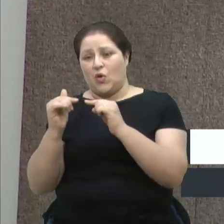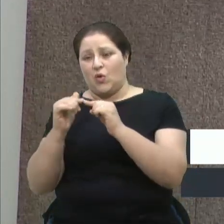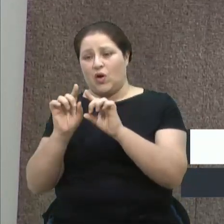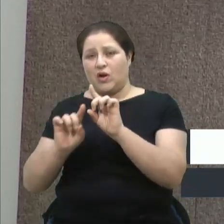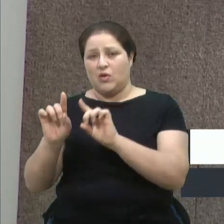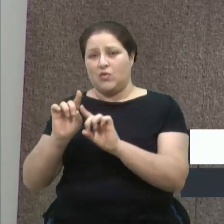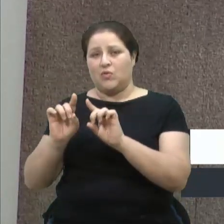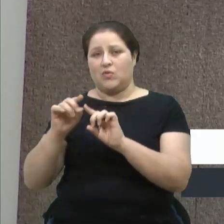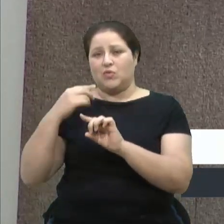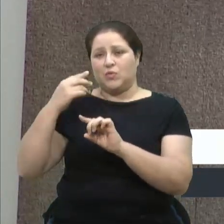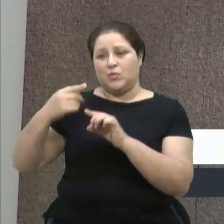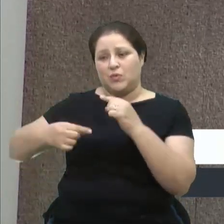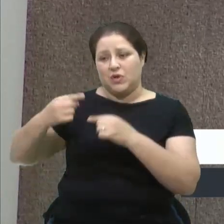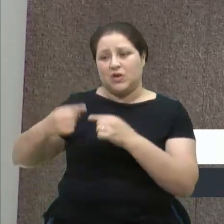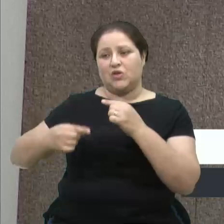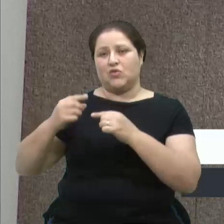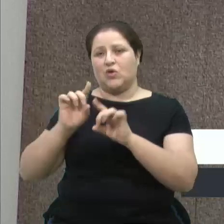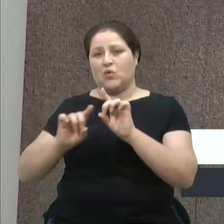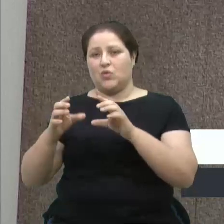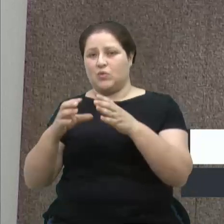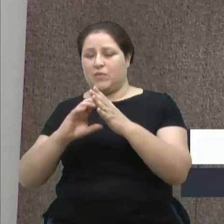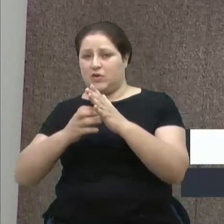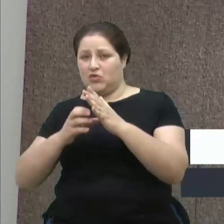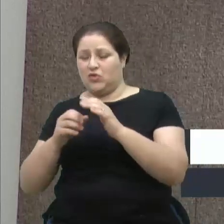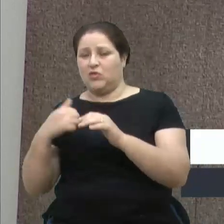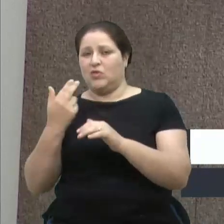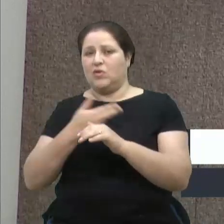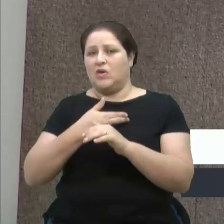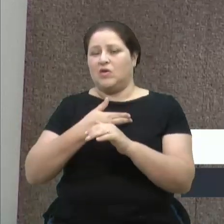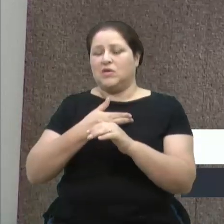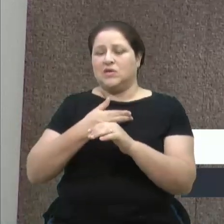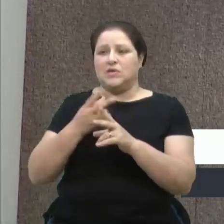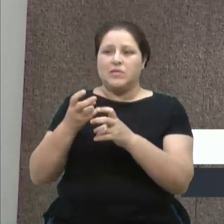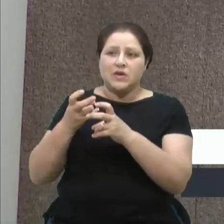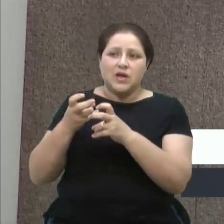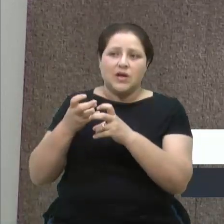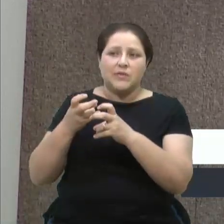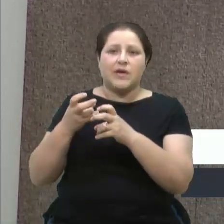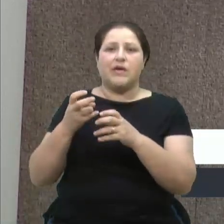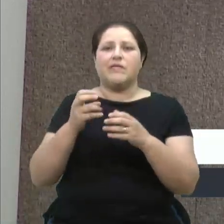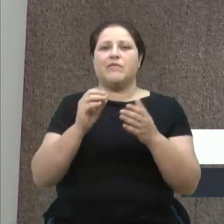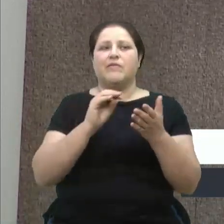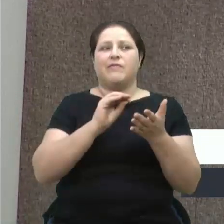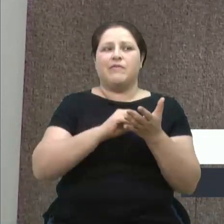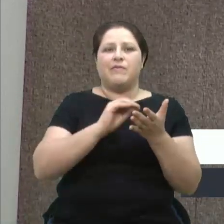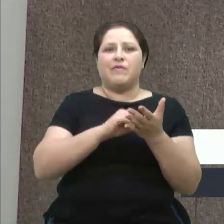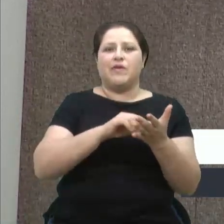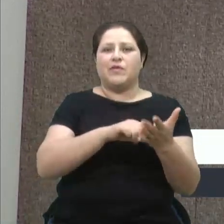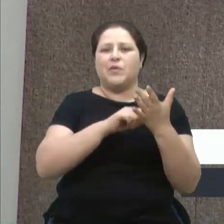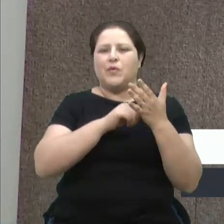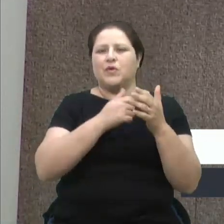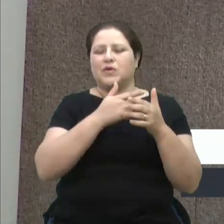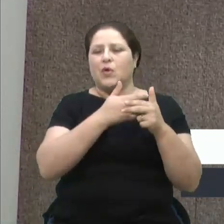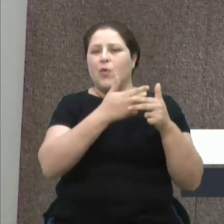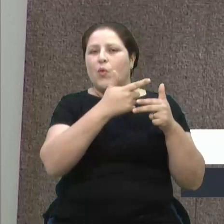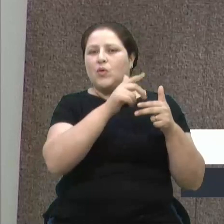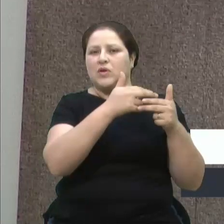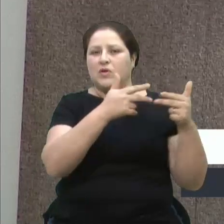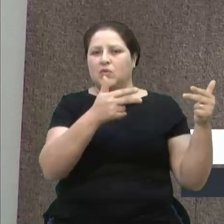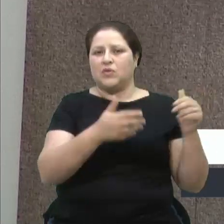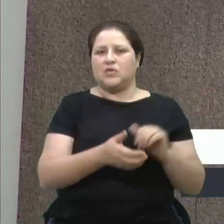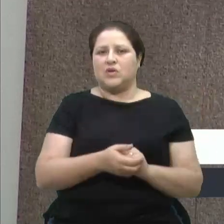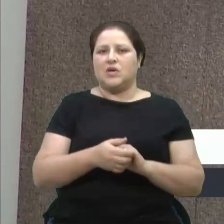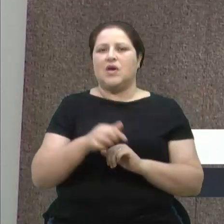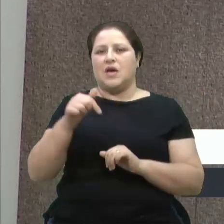ocultada. A gente nota também que, até hoje, alguns meios de comunicação tendem para um lado ou para o outro, até na nossa